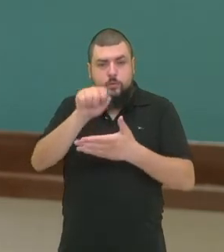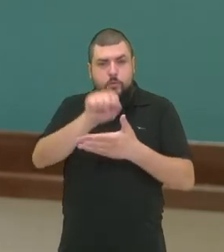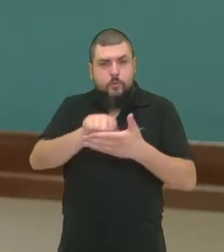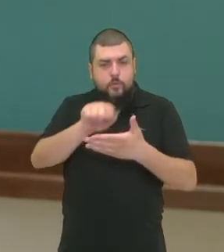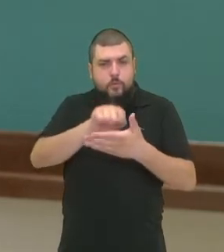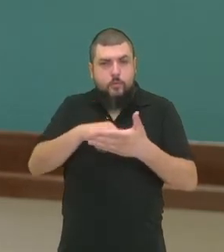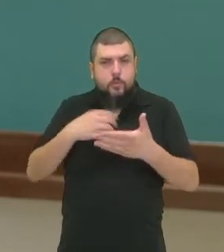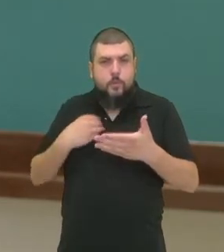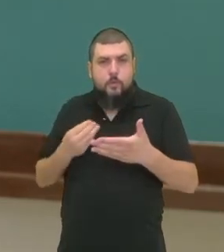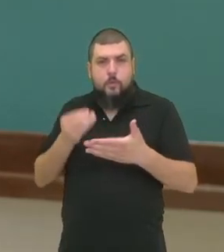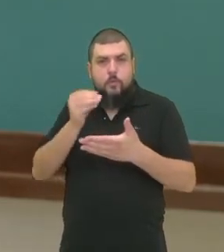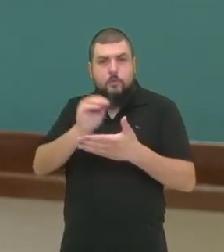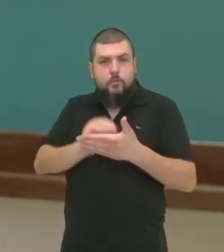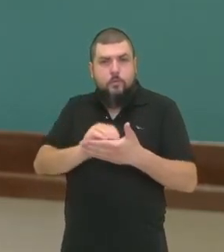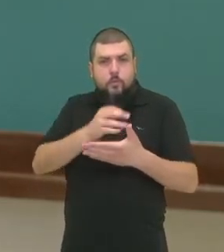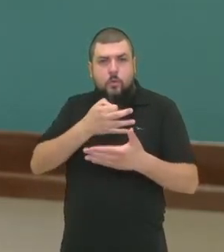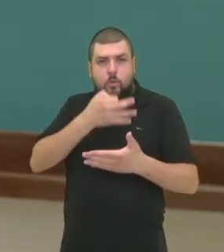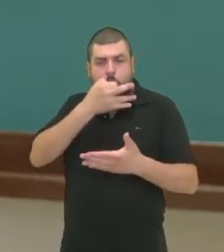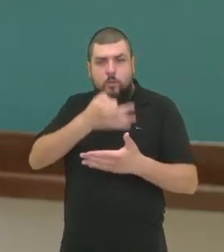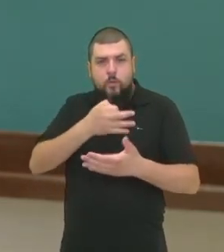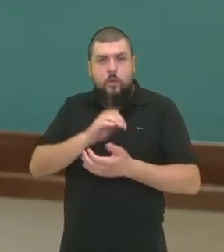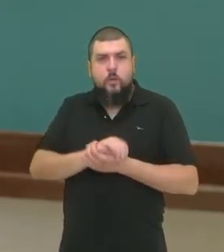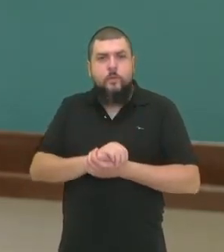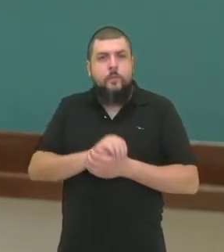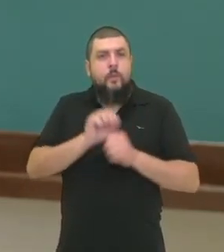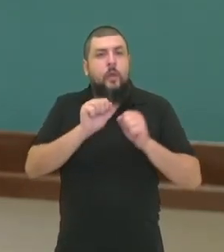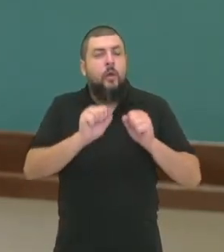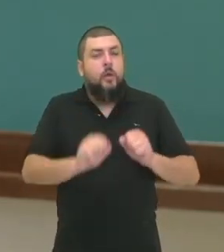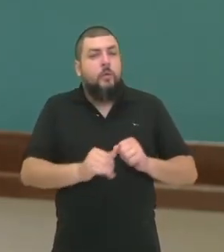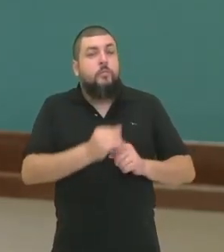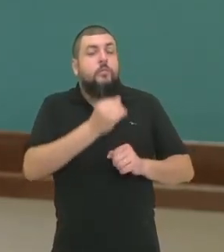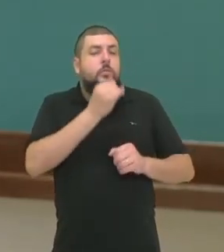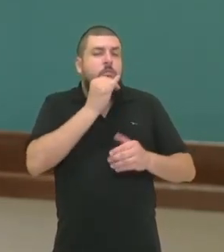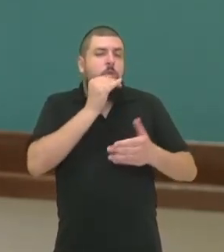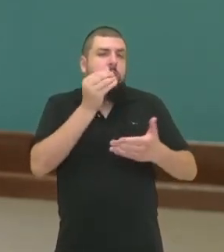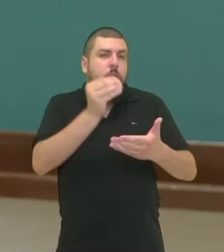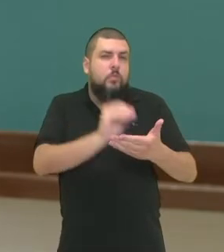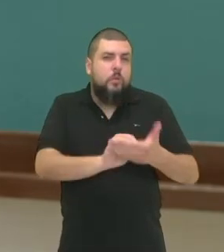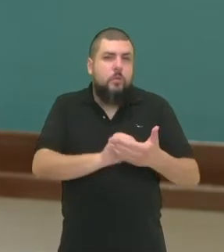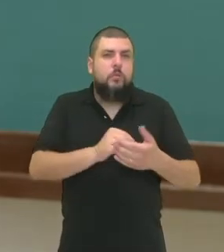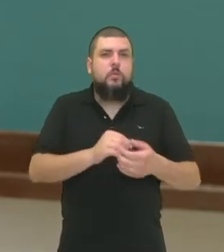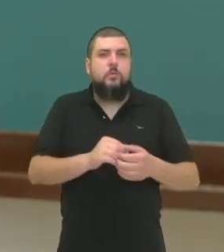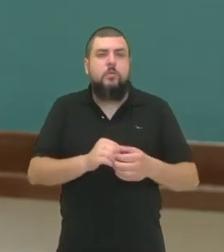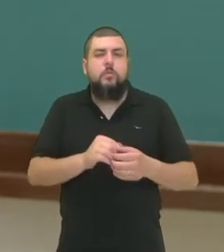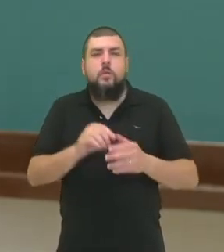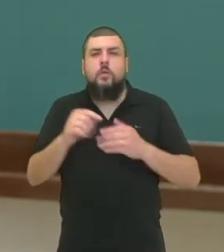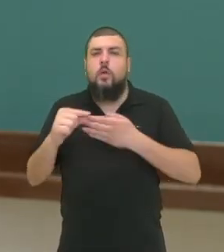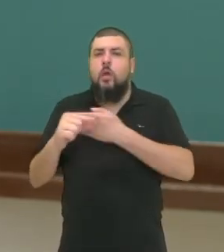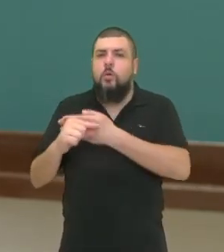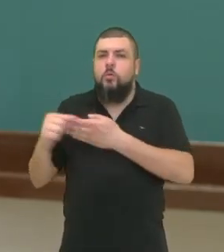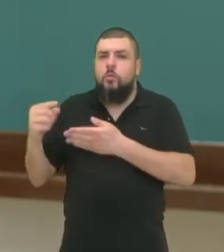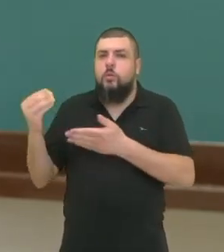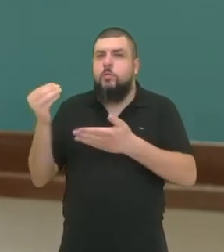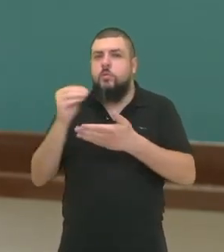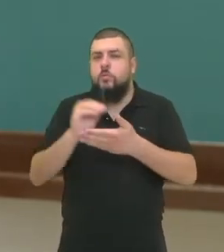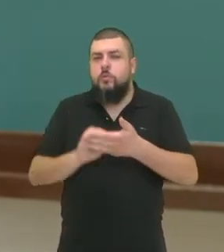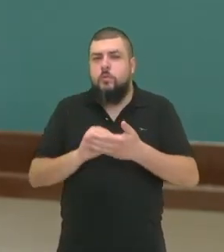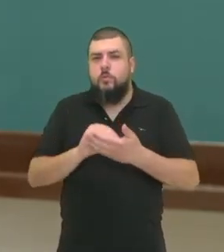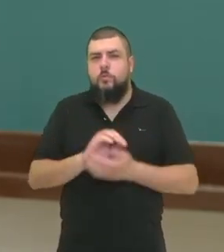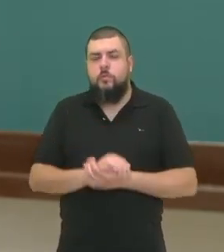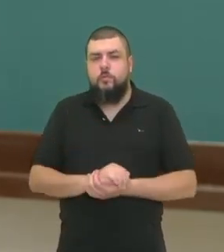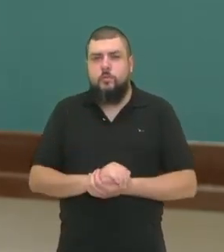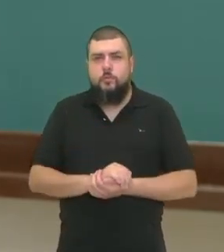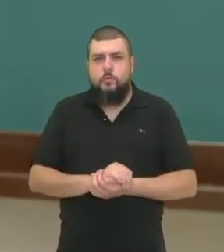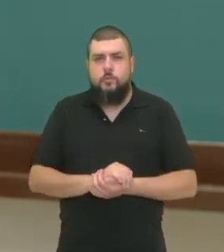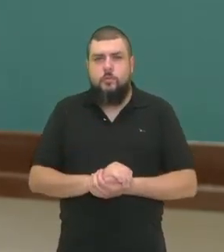opinião. Seja com argumento de exemplificação, de autoridade, o argumento que for. E fechando o